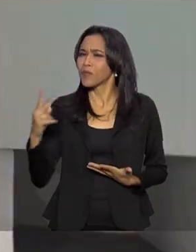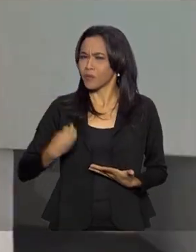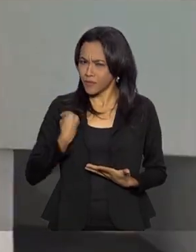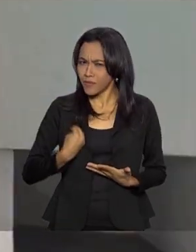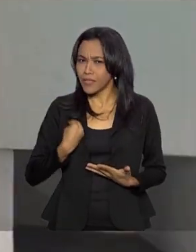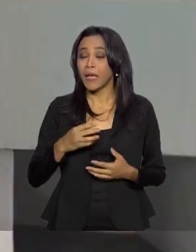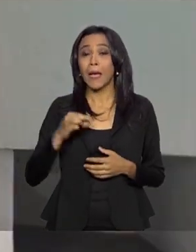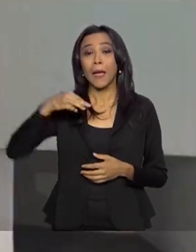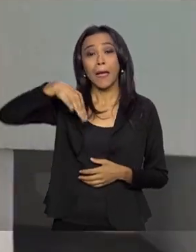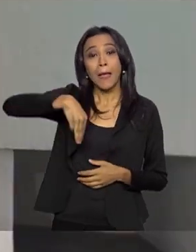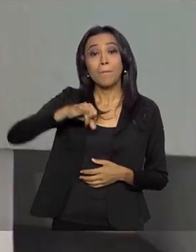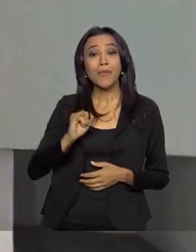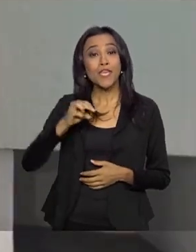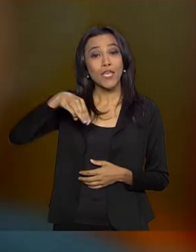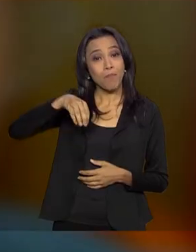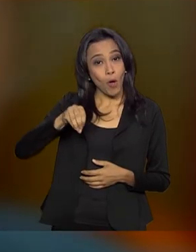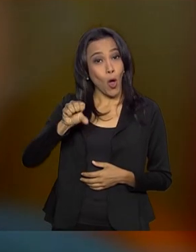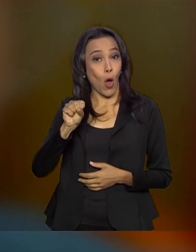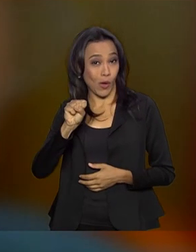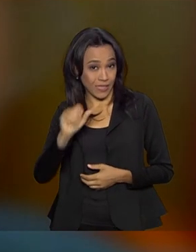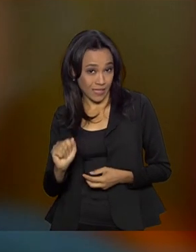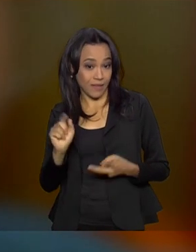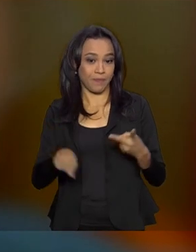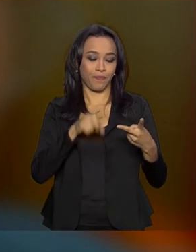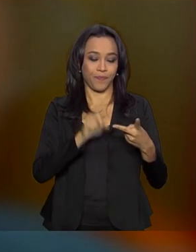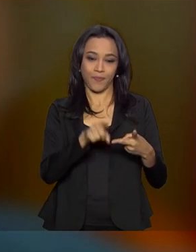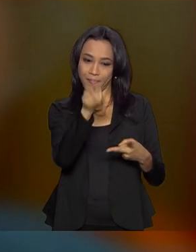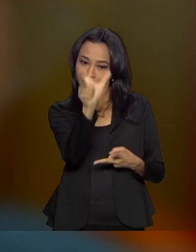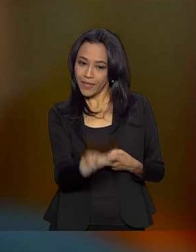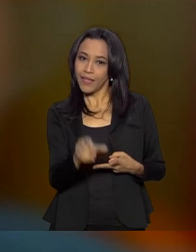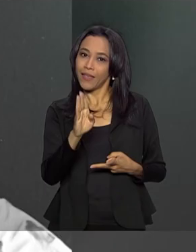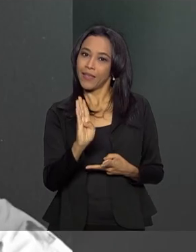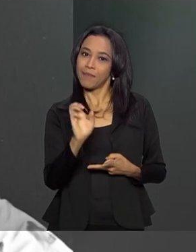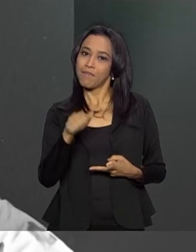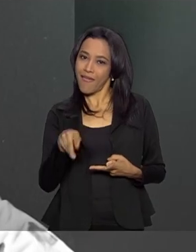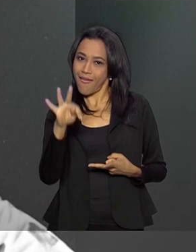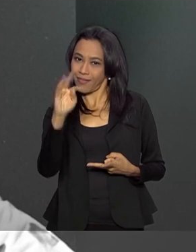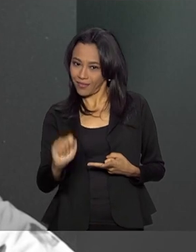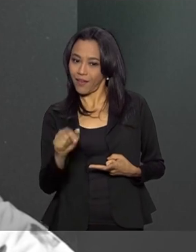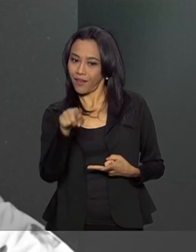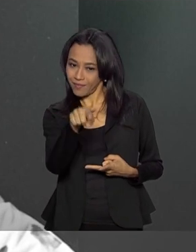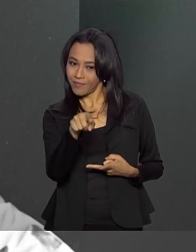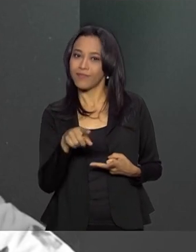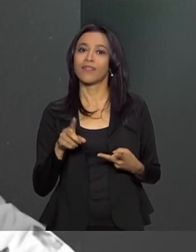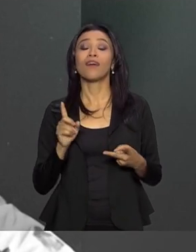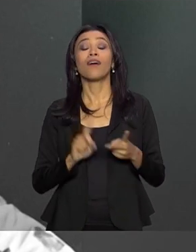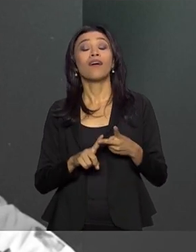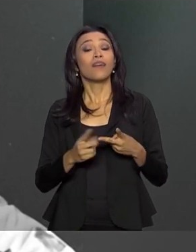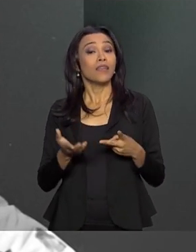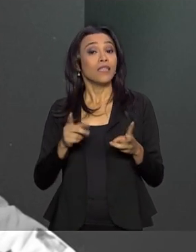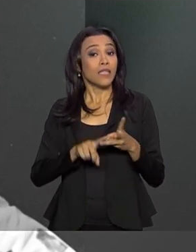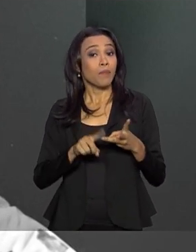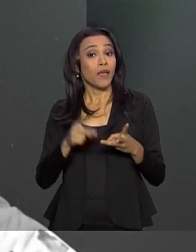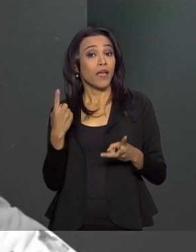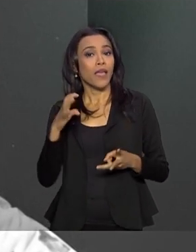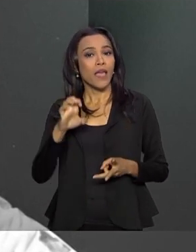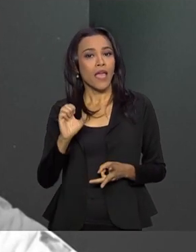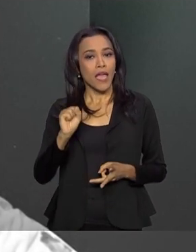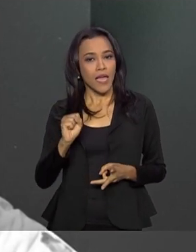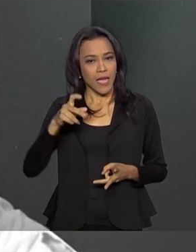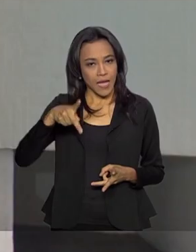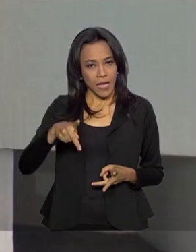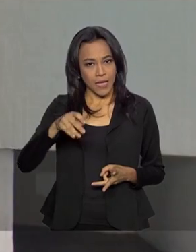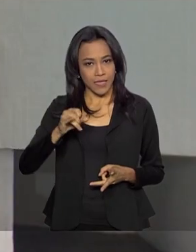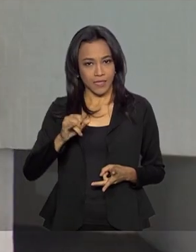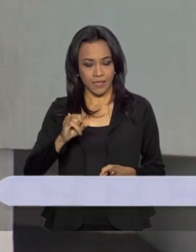A Dona Mimosa, sem dúvida, a Dona Benta, o Espigão. Quando eu fiz o Espigão, do Dias Gomes